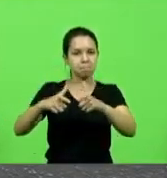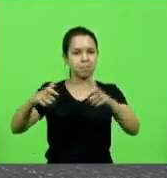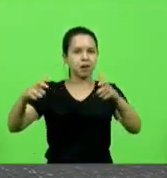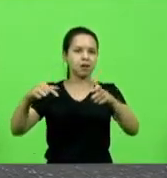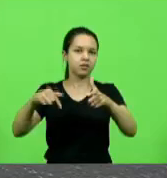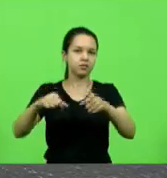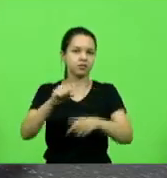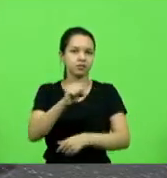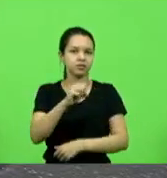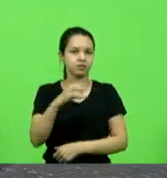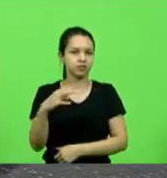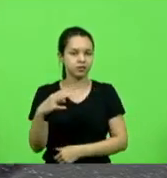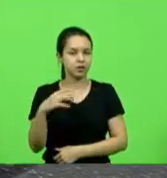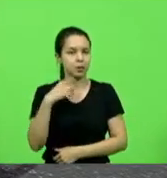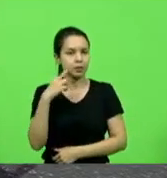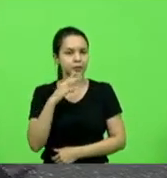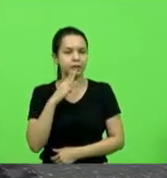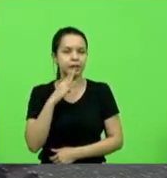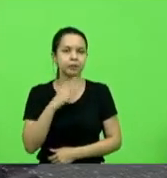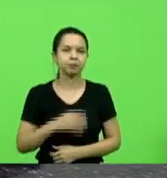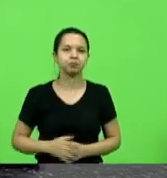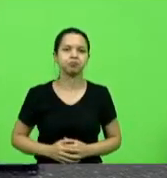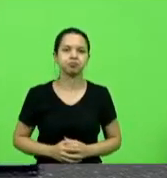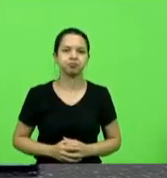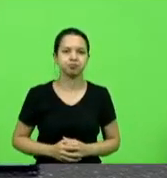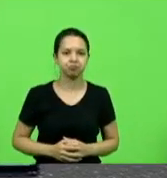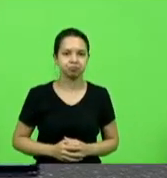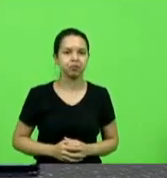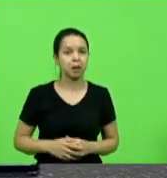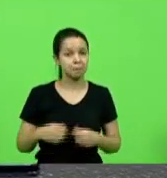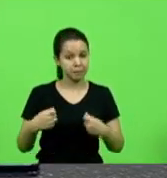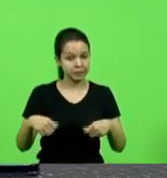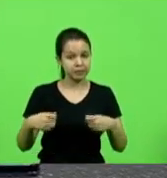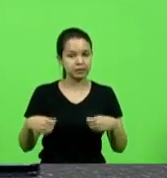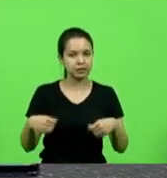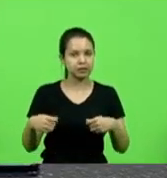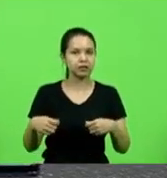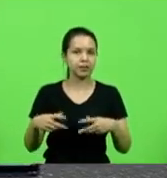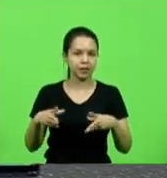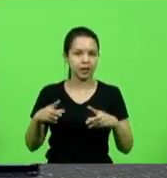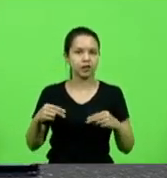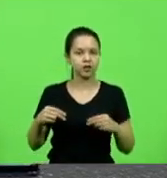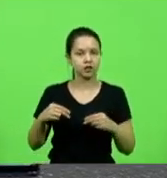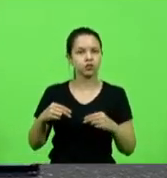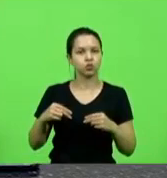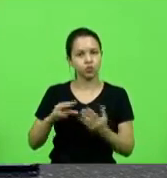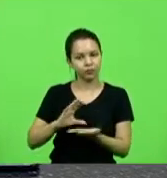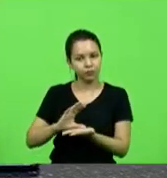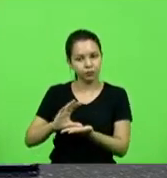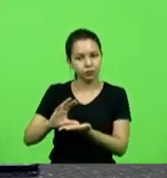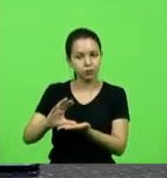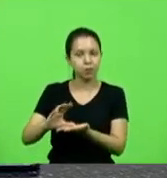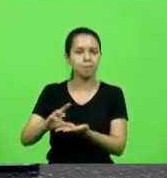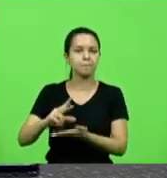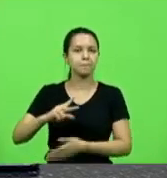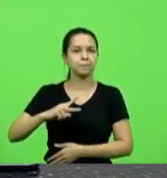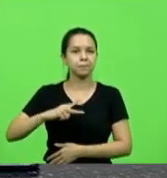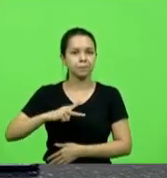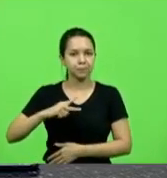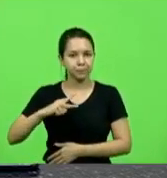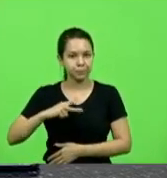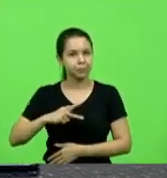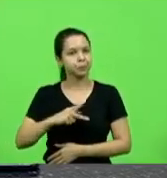Berlanda que por conta disso também merece os investimentos públicos e privados que a cidade